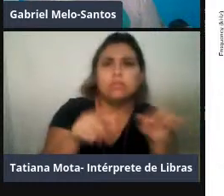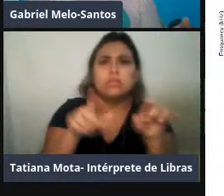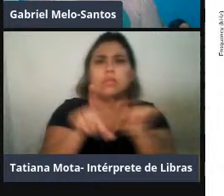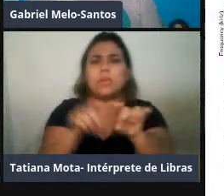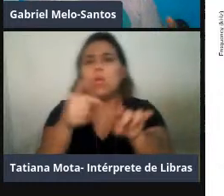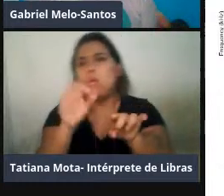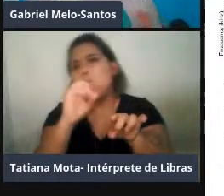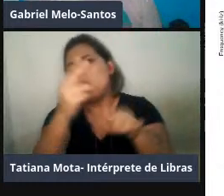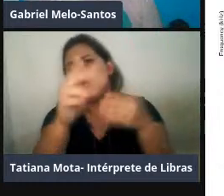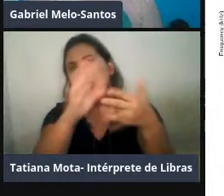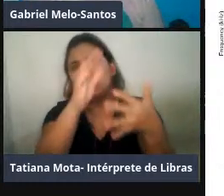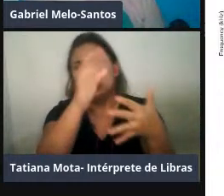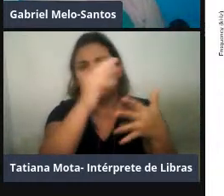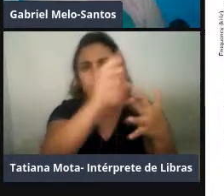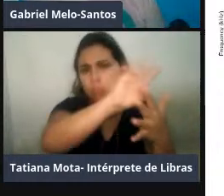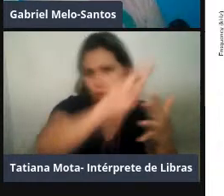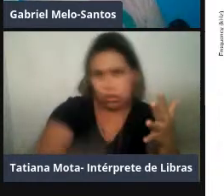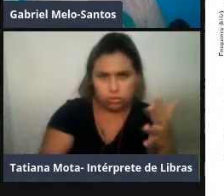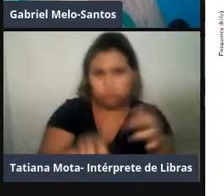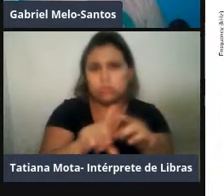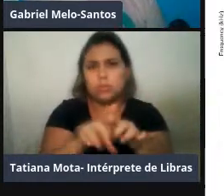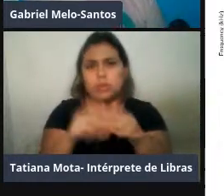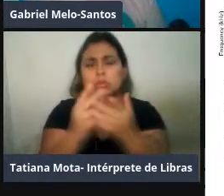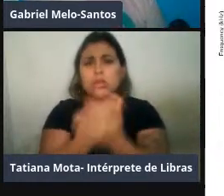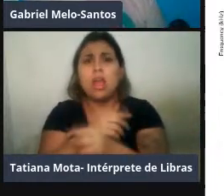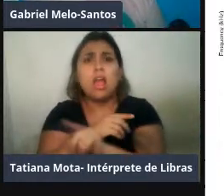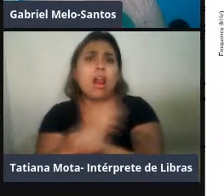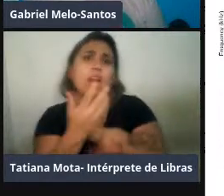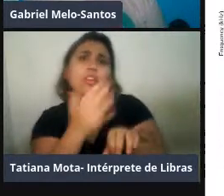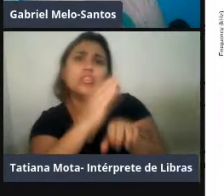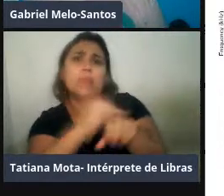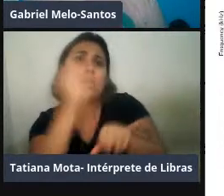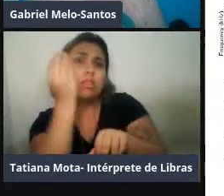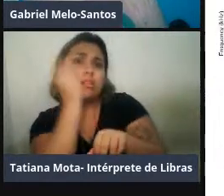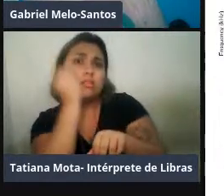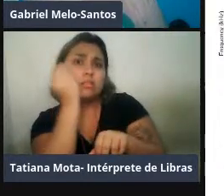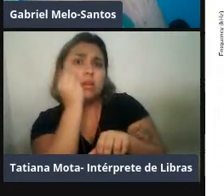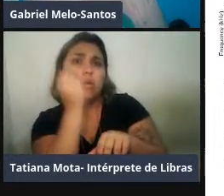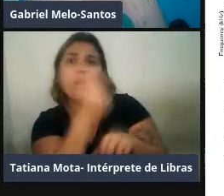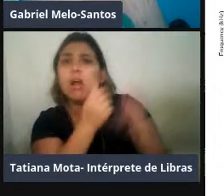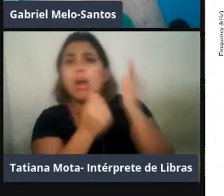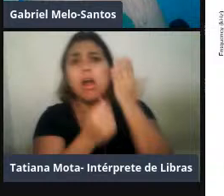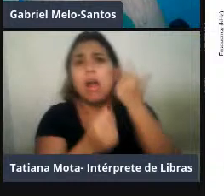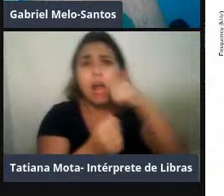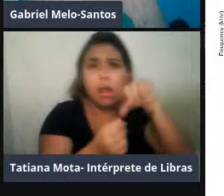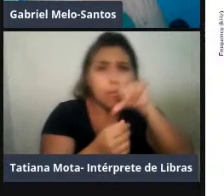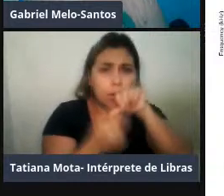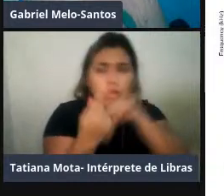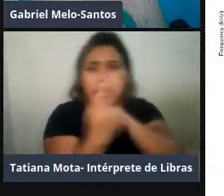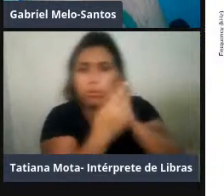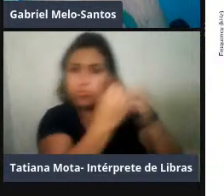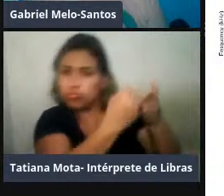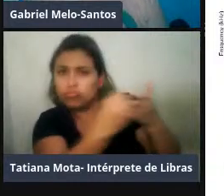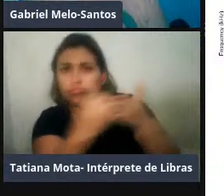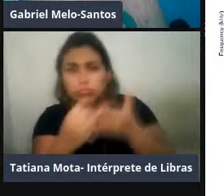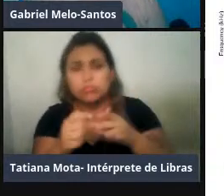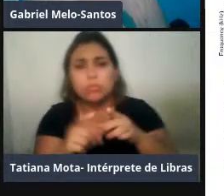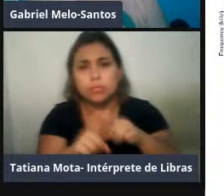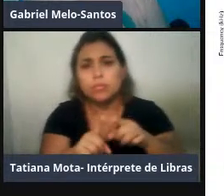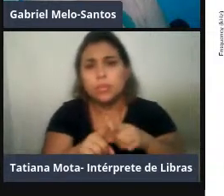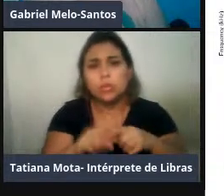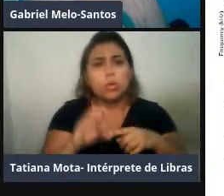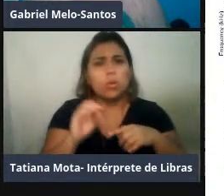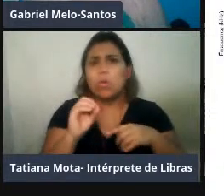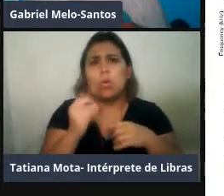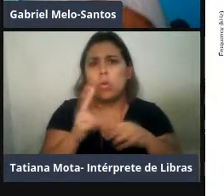requerir atenção ou recurso dos pais, da mãe, mais especificamente no caso dos botos, ou chamados para